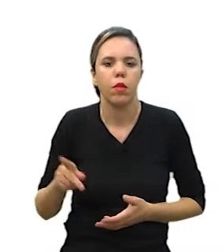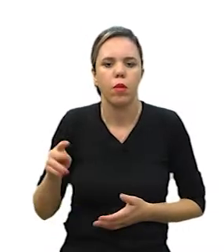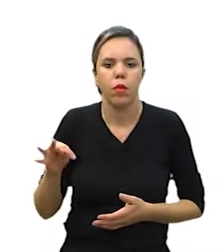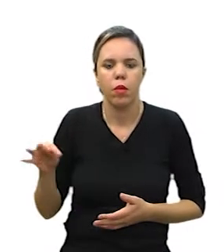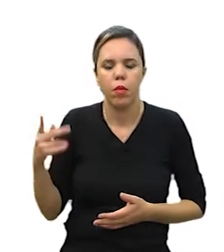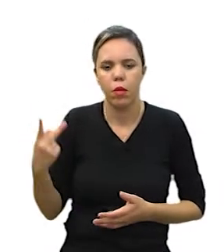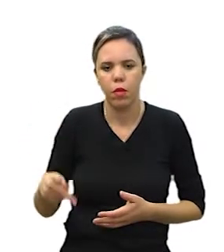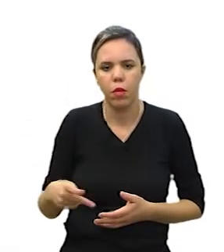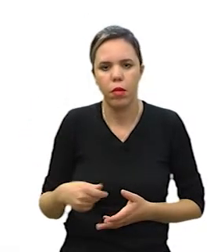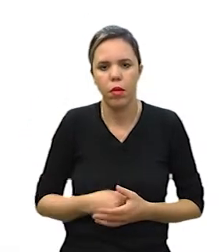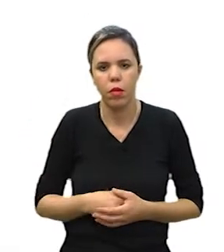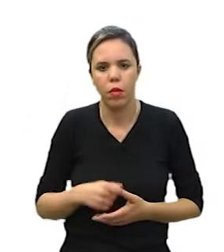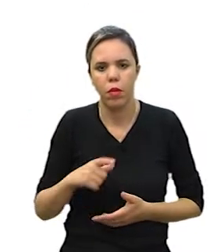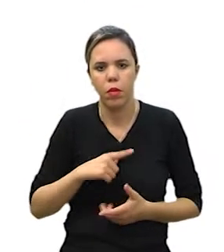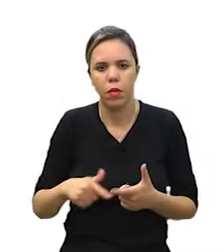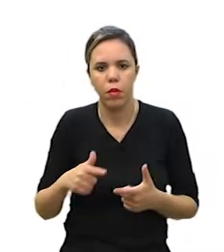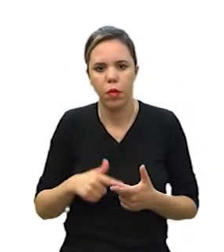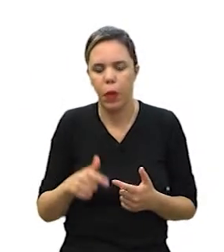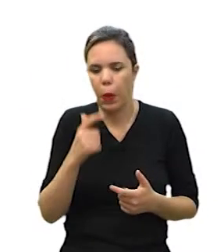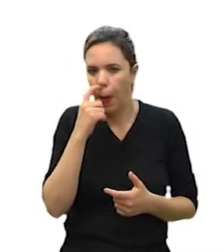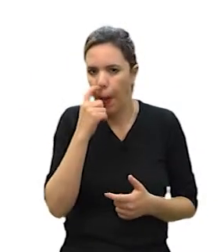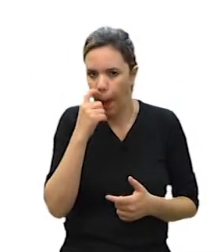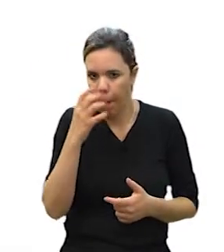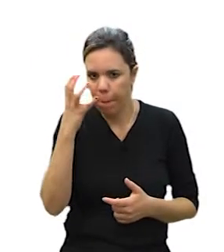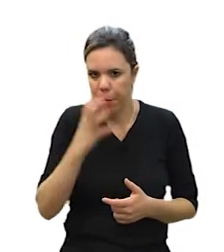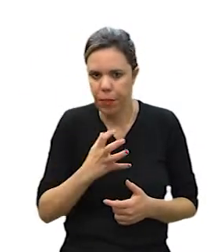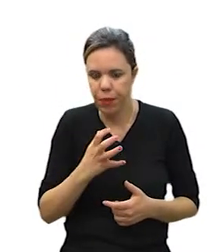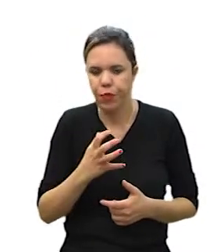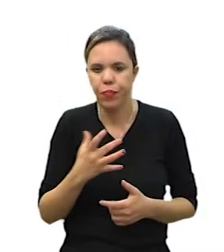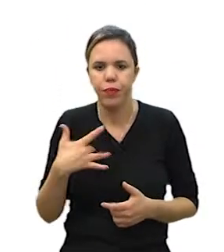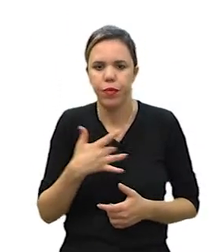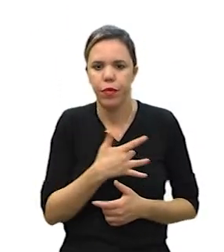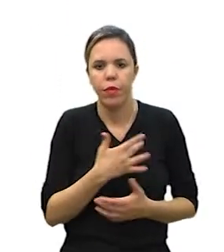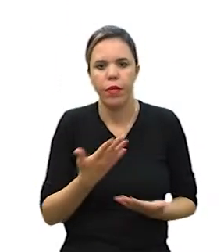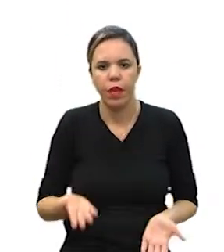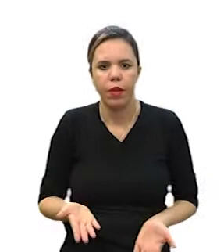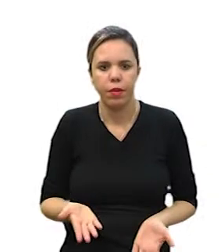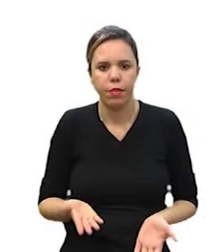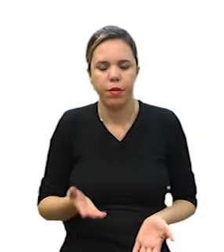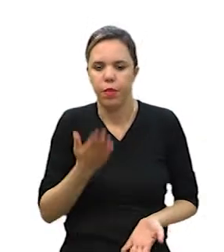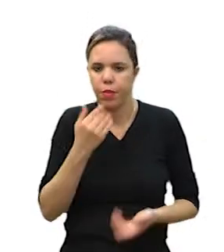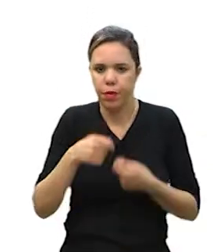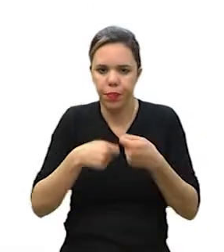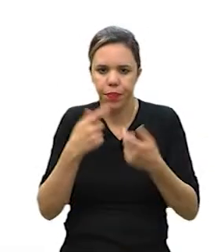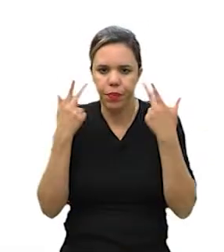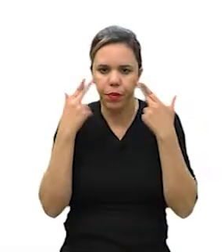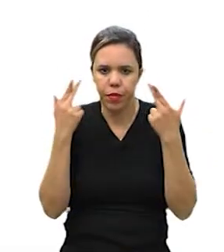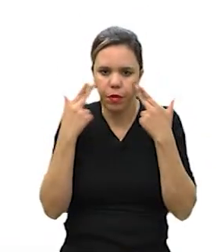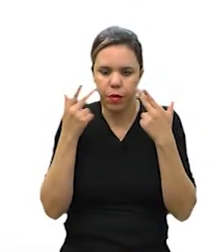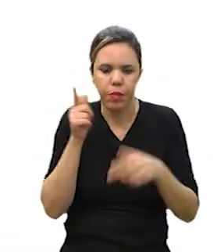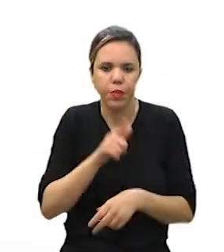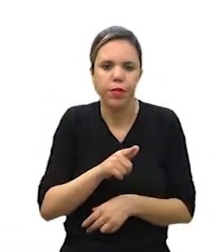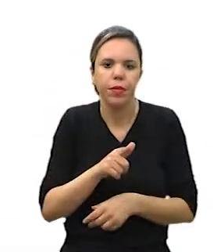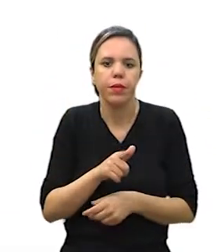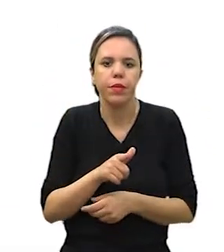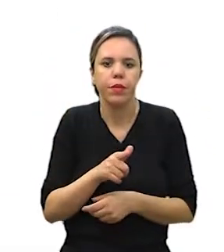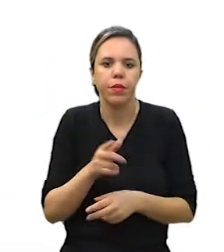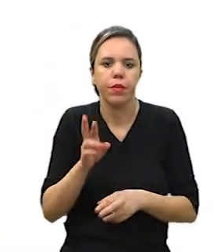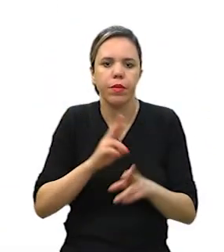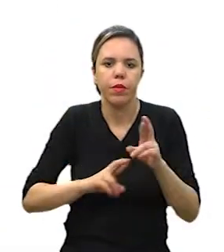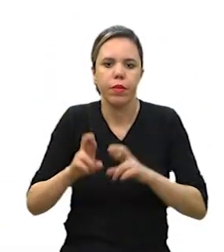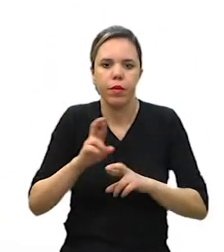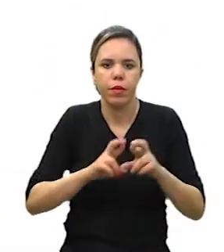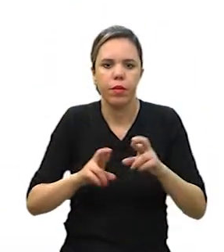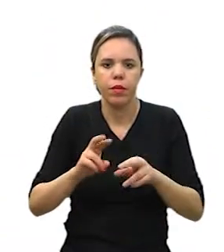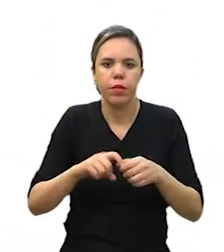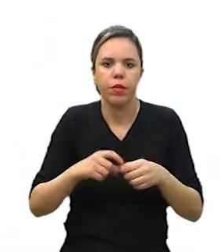pet dele, com a cachorrinha dele, que teve um problema muito sério de saúde. e através da alimentação natural a gente conseguiu